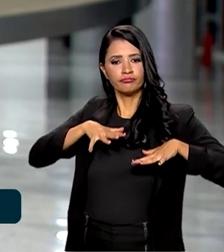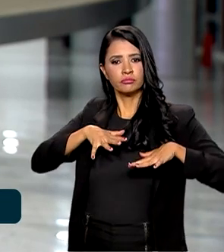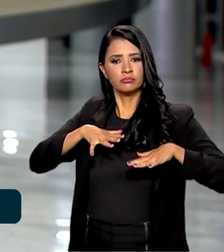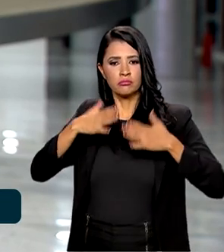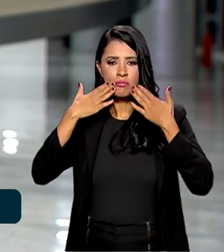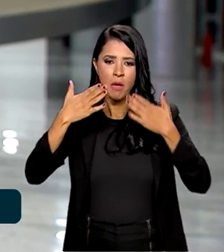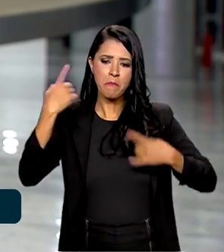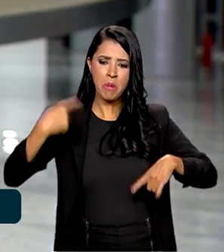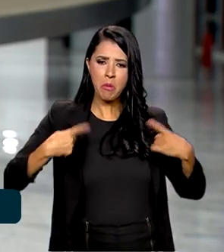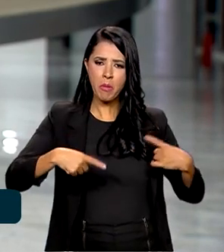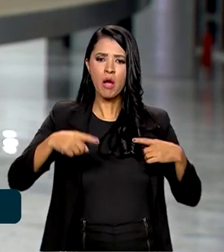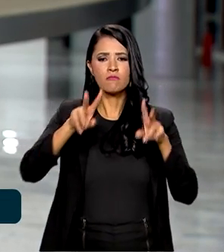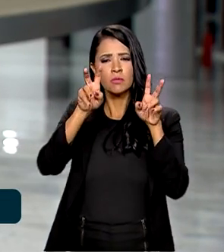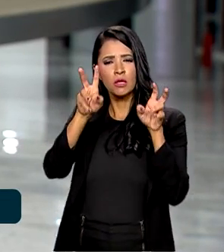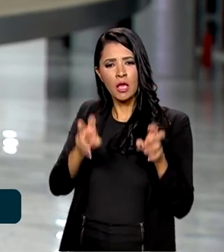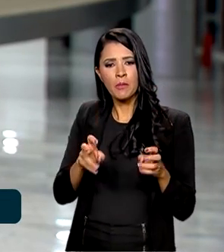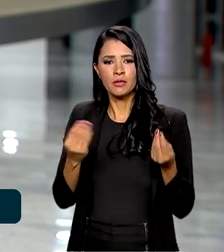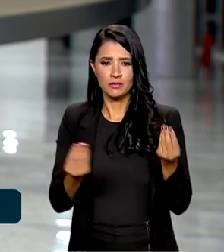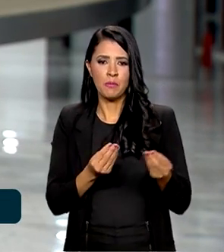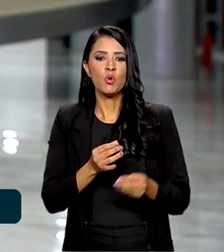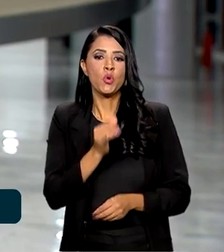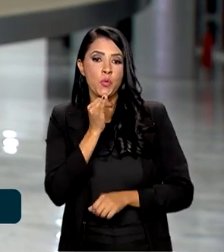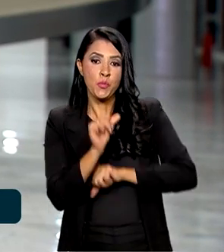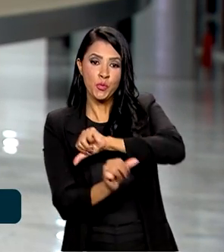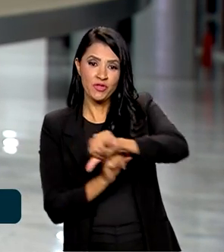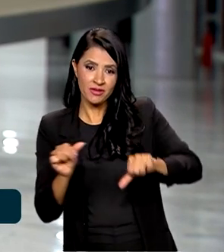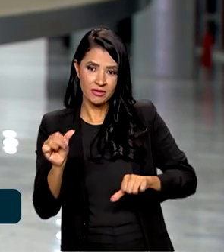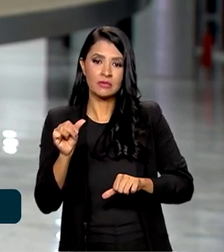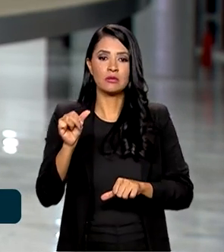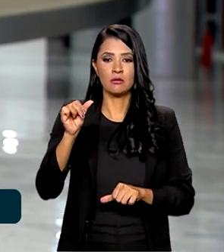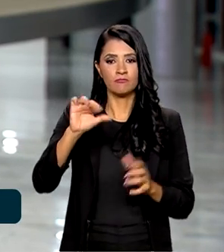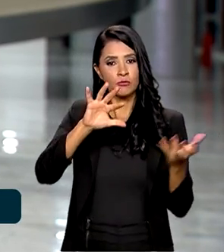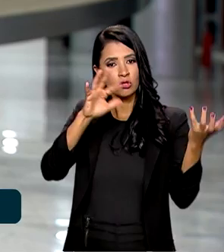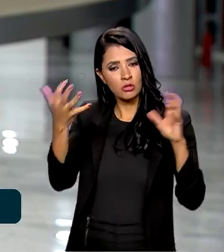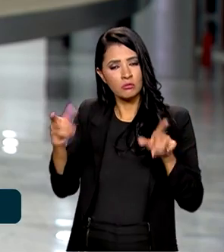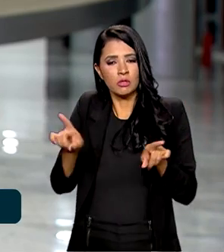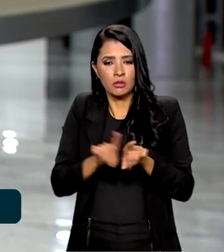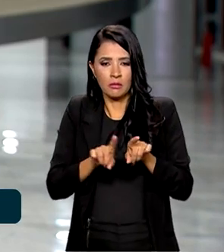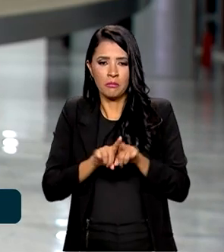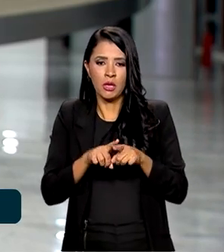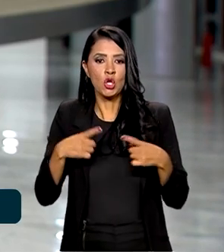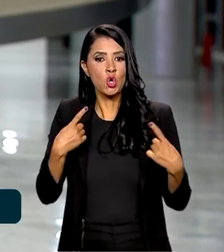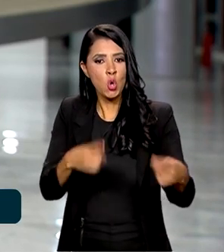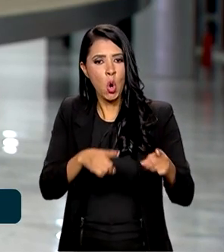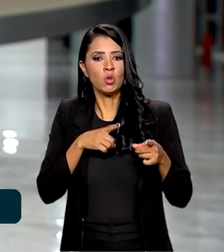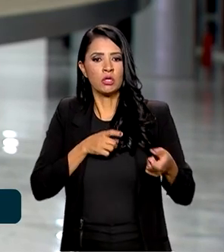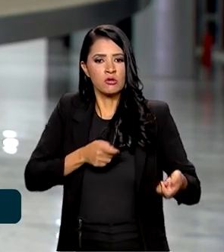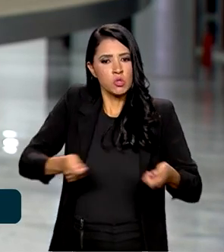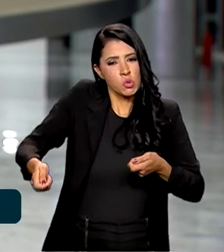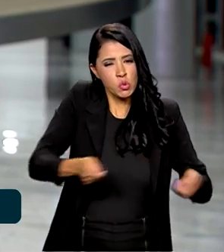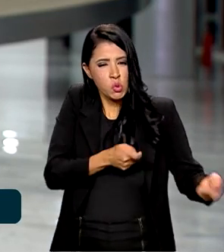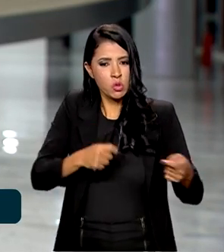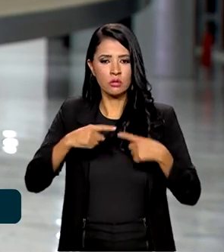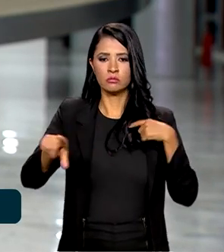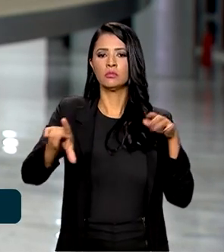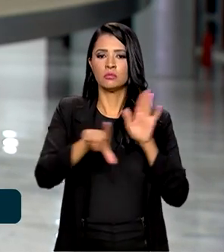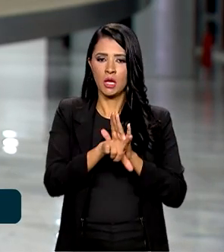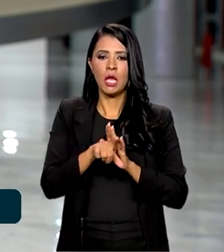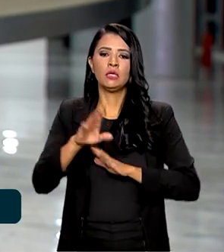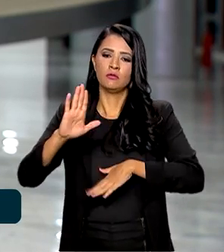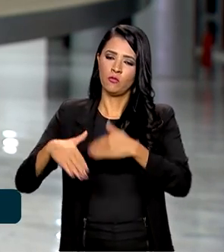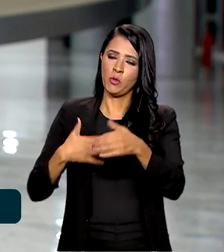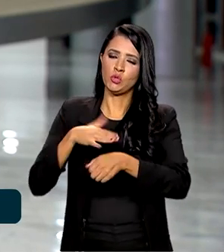debater temas como mudanças climáticas, também combate ao garimpo ilegal e desenvolvimento